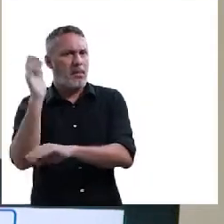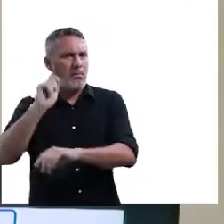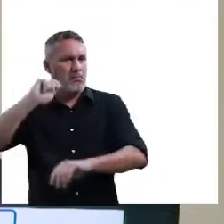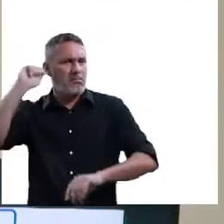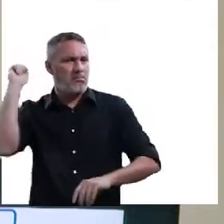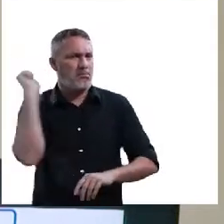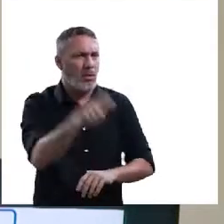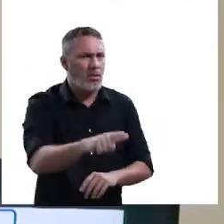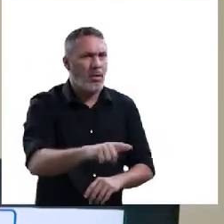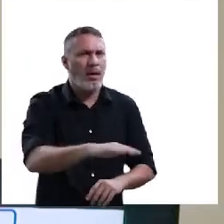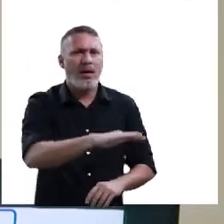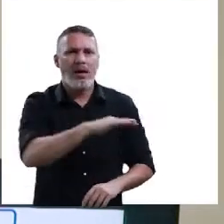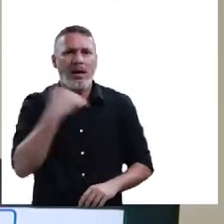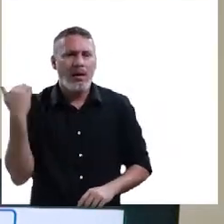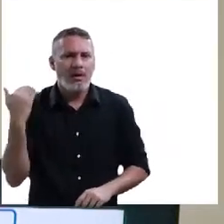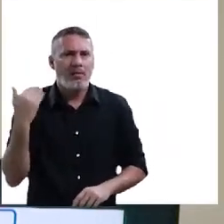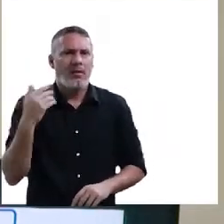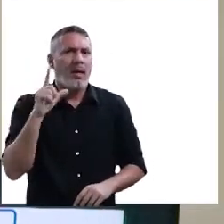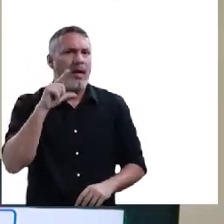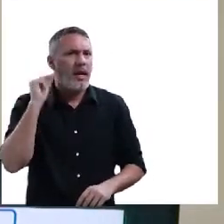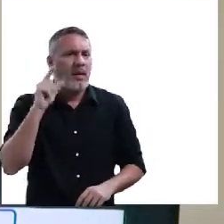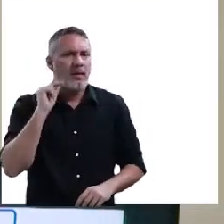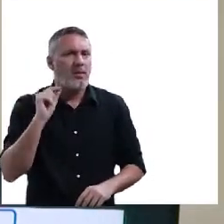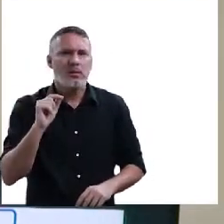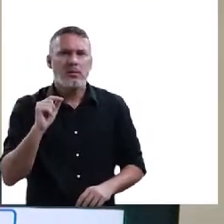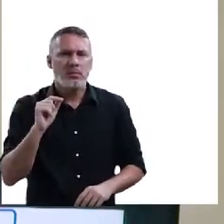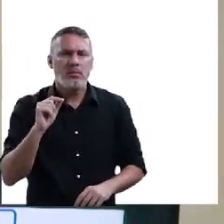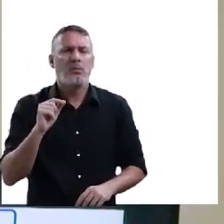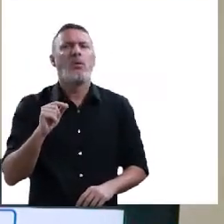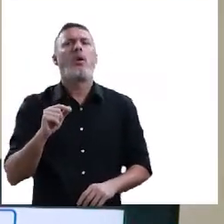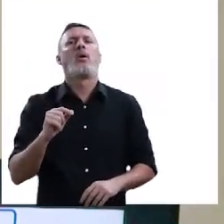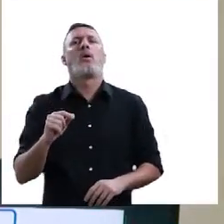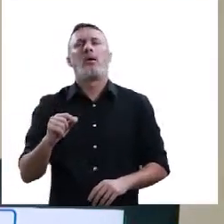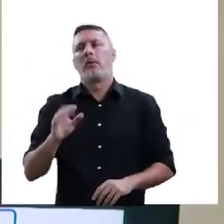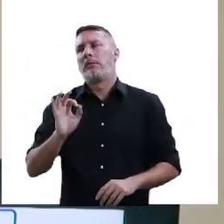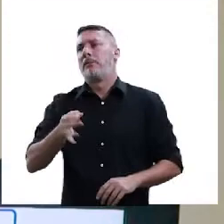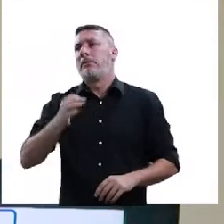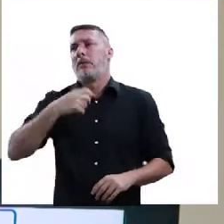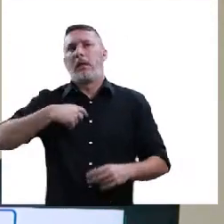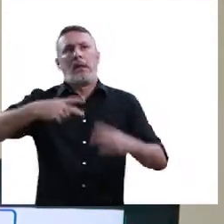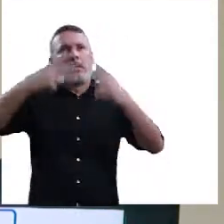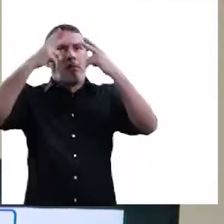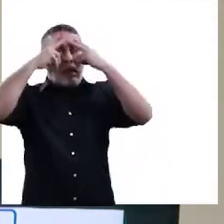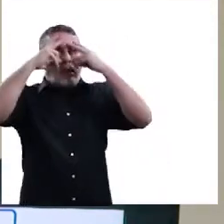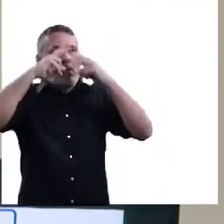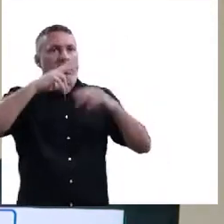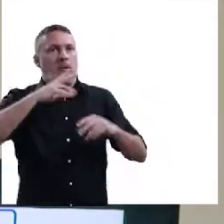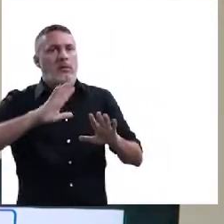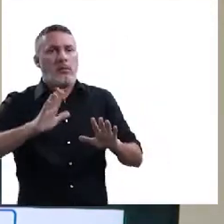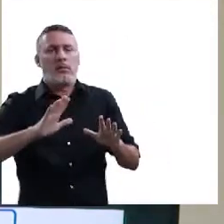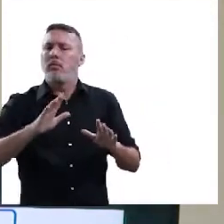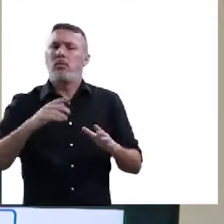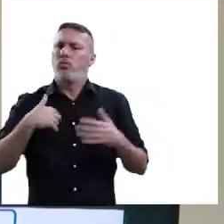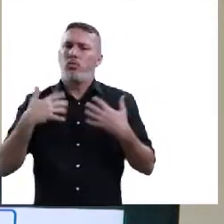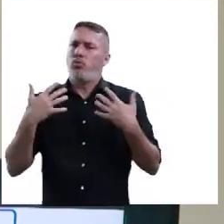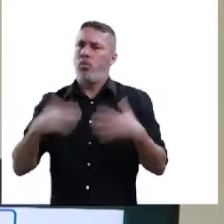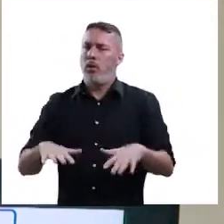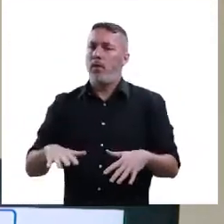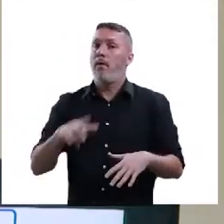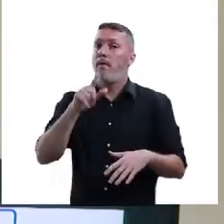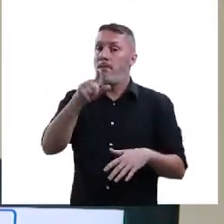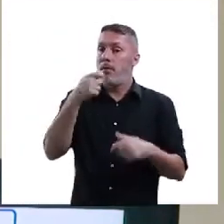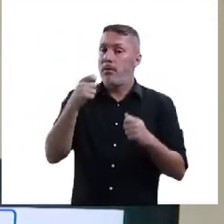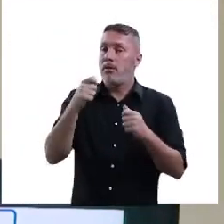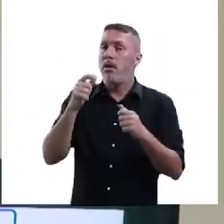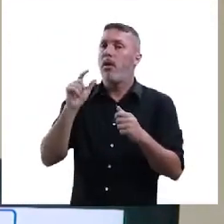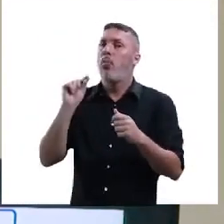Beleza? Olha, atirei o pau no gato, mas o gato não morreu. Prof, acabou com a minha infância agora. Eu não quero